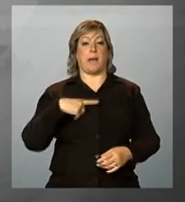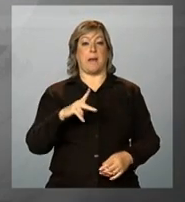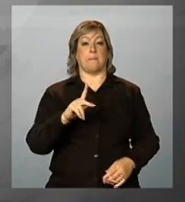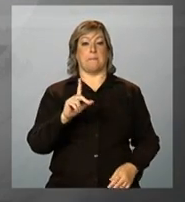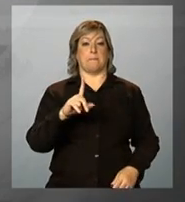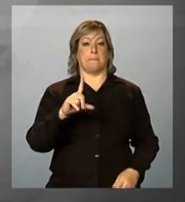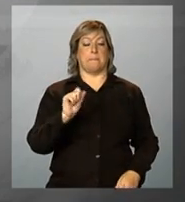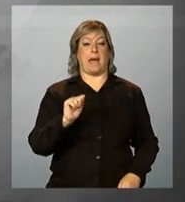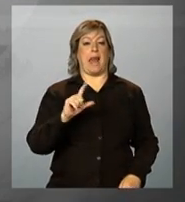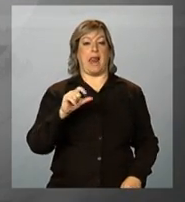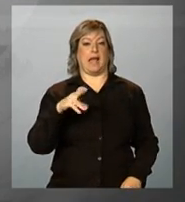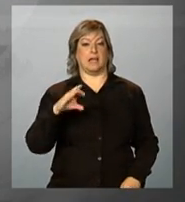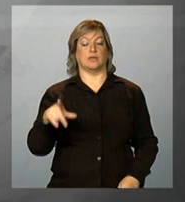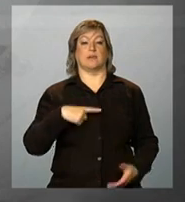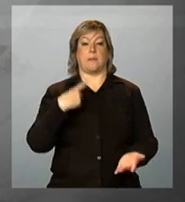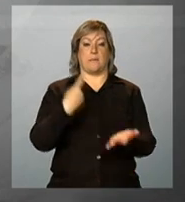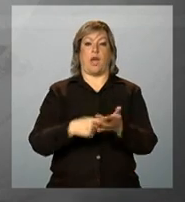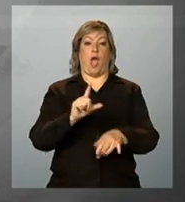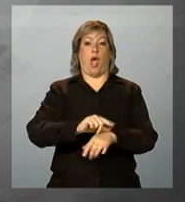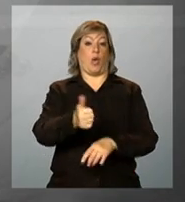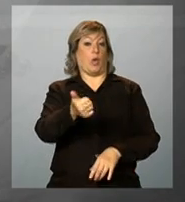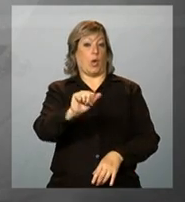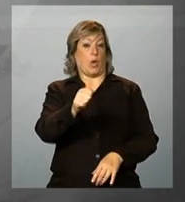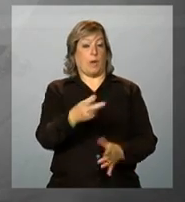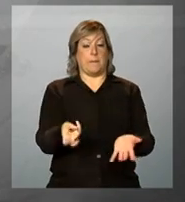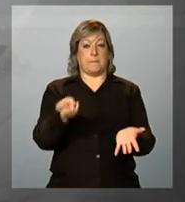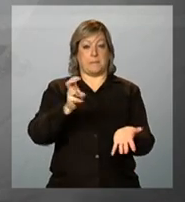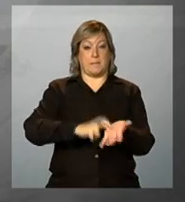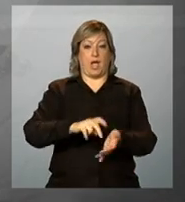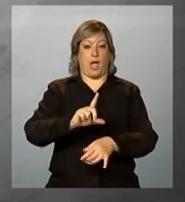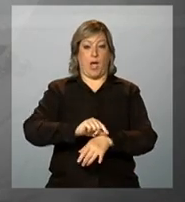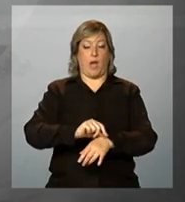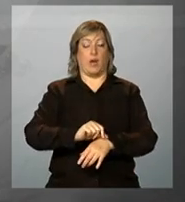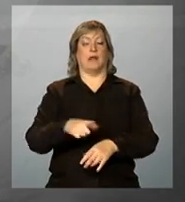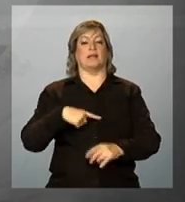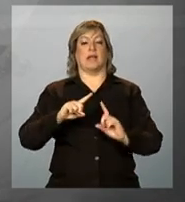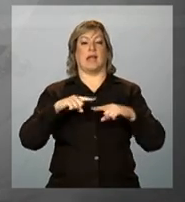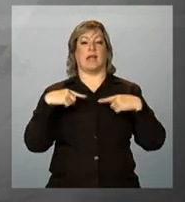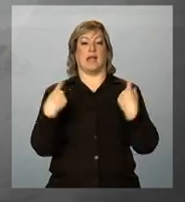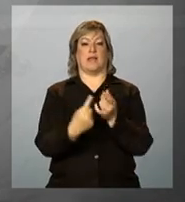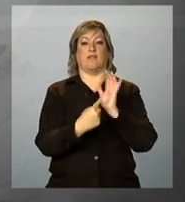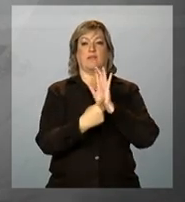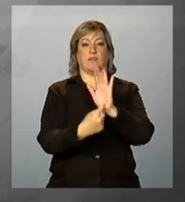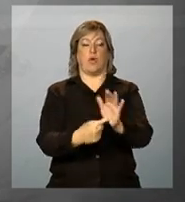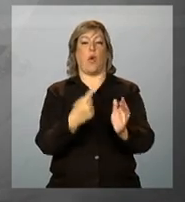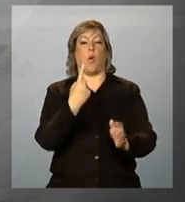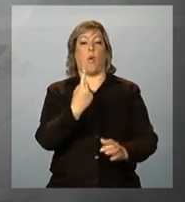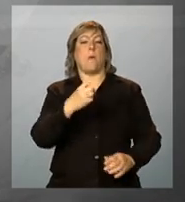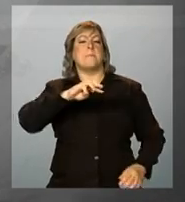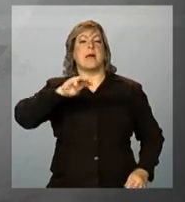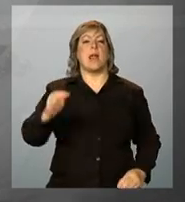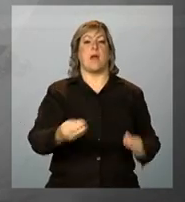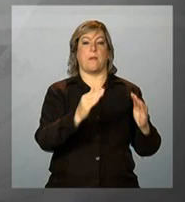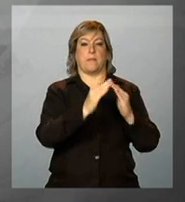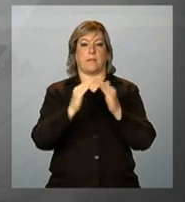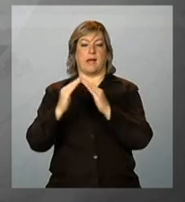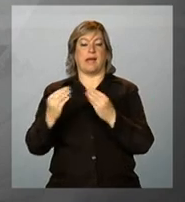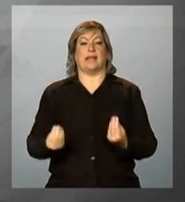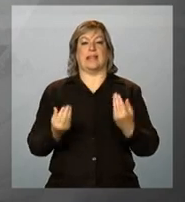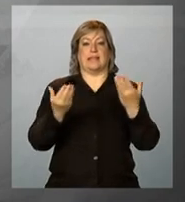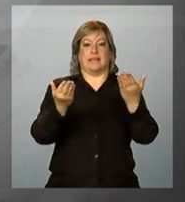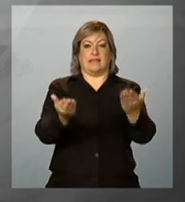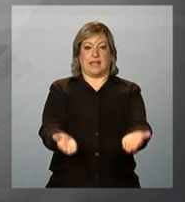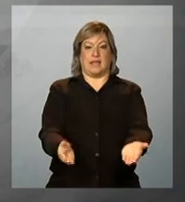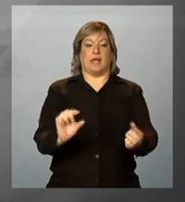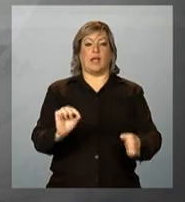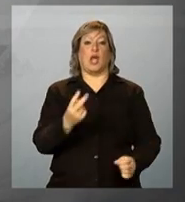do Planalto. Está marcada para as 11 horas da manhã, cerimônia alusiva a um milhão de moradias entregues e